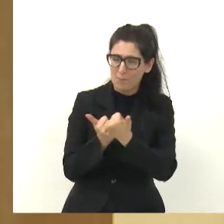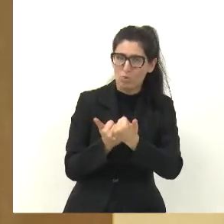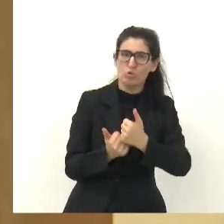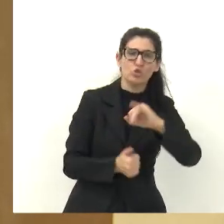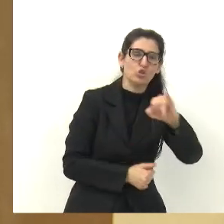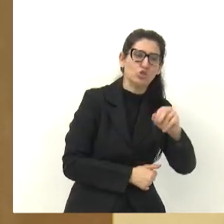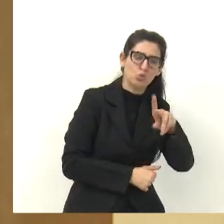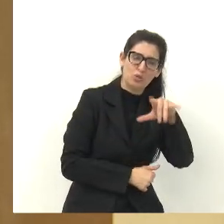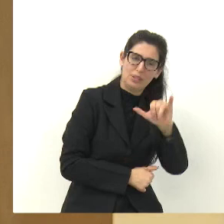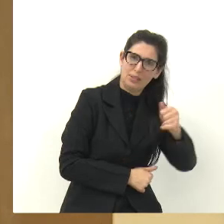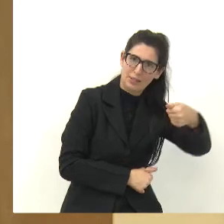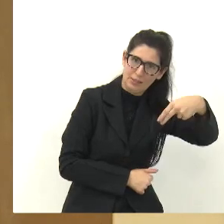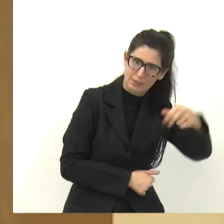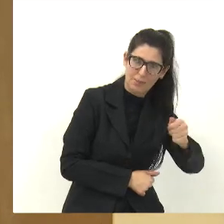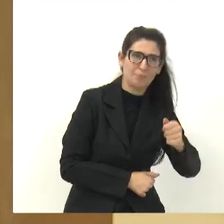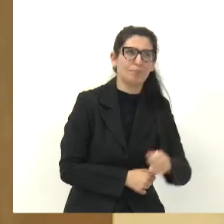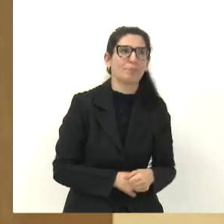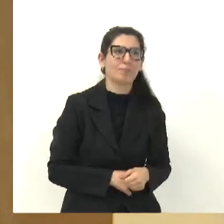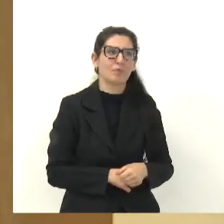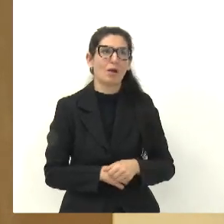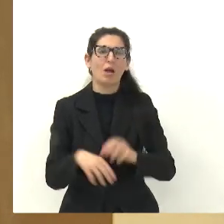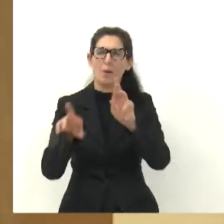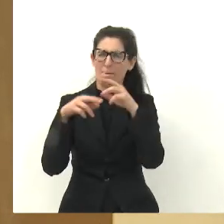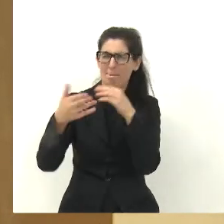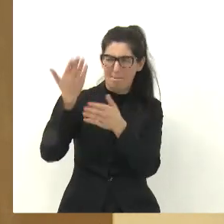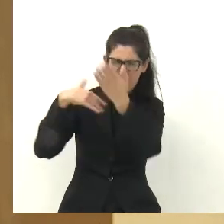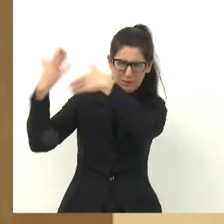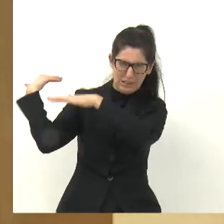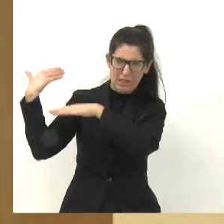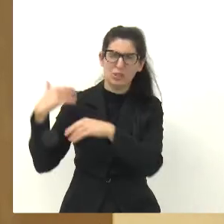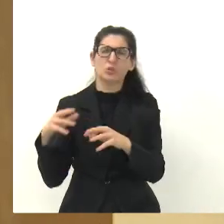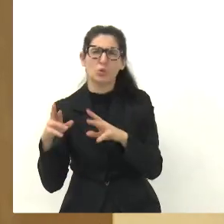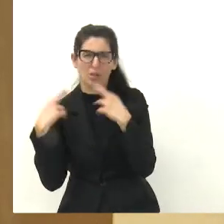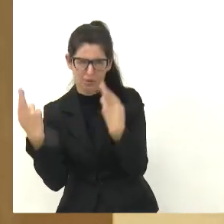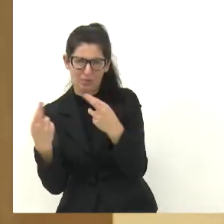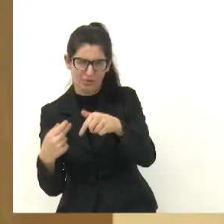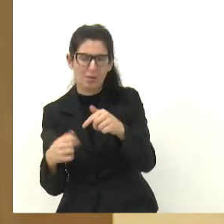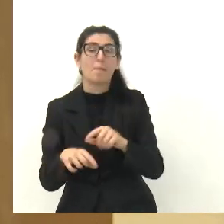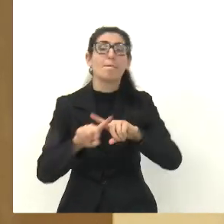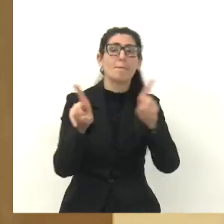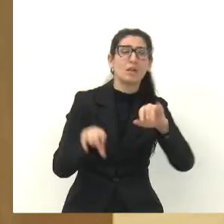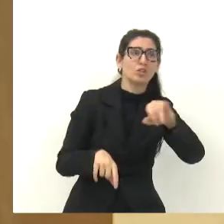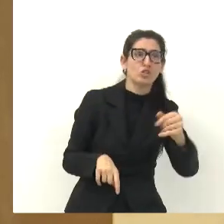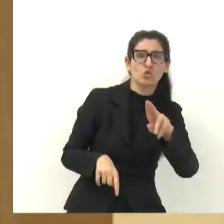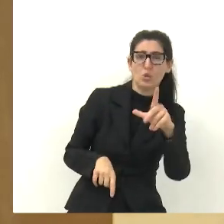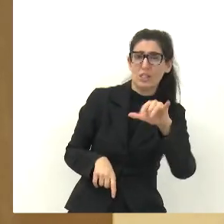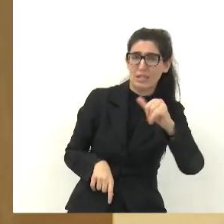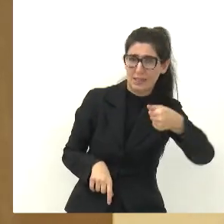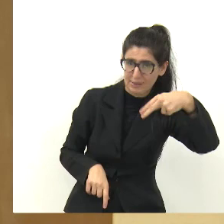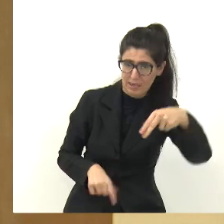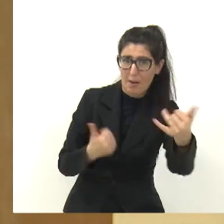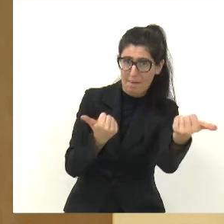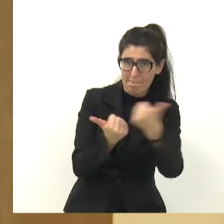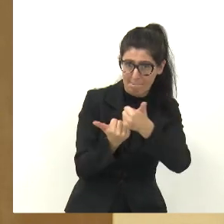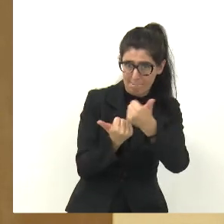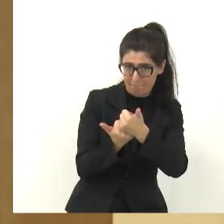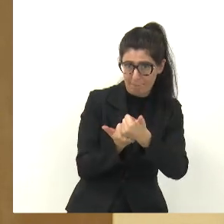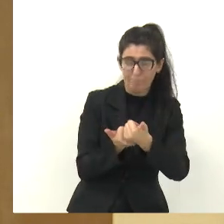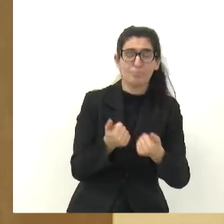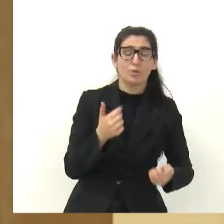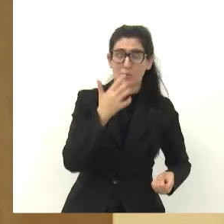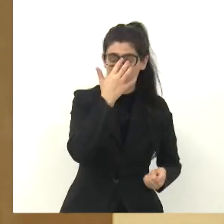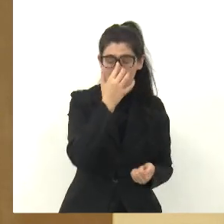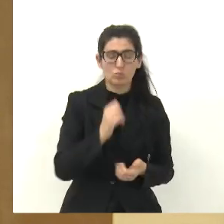A Andréia, nós conhecemos, porque ela esteve aqui em reunião com nós vereadores, e a Juliana, nós ficamos uns 40 minutos conversando no